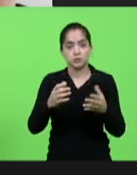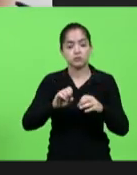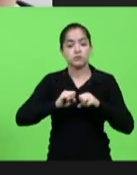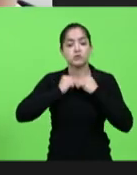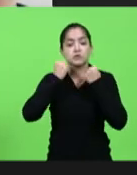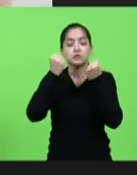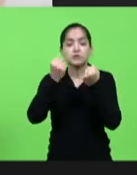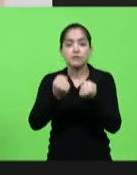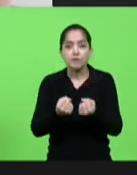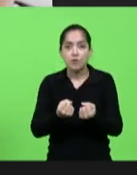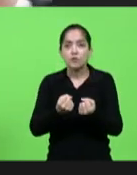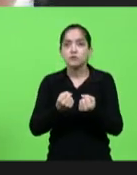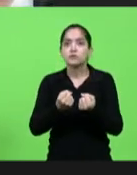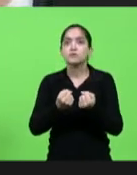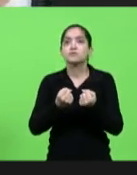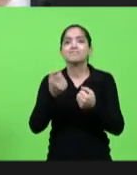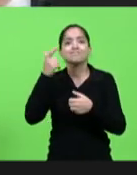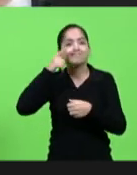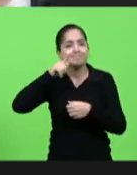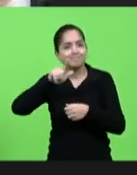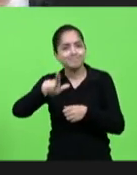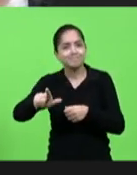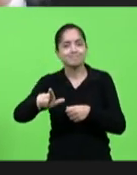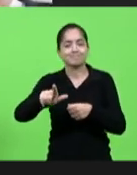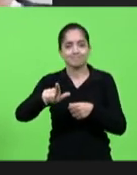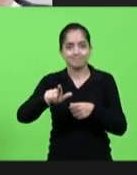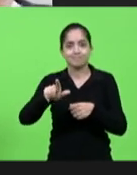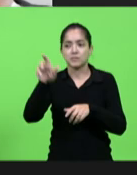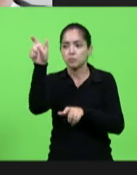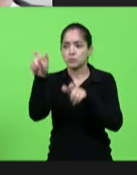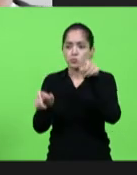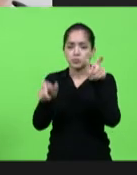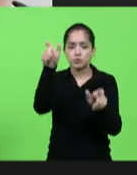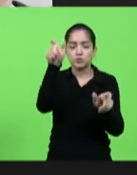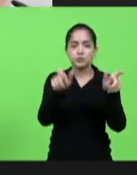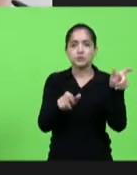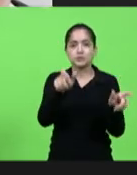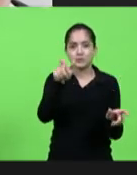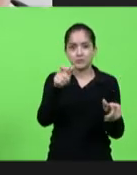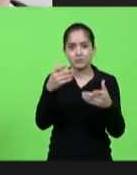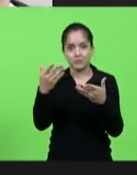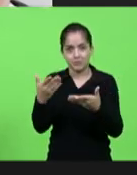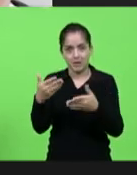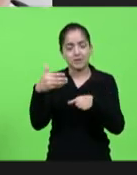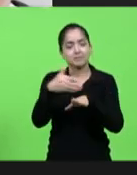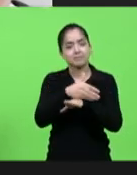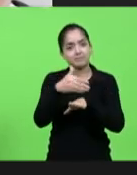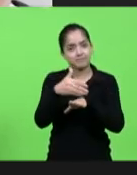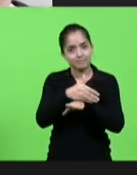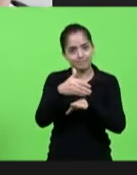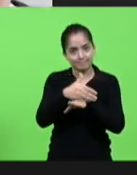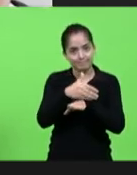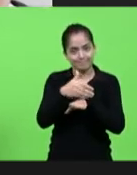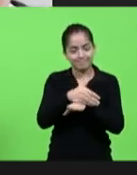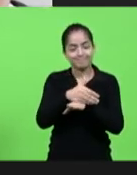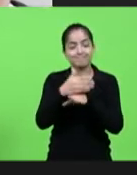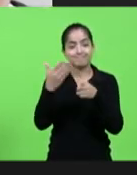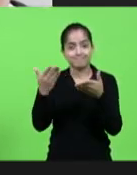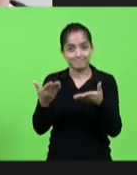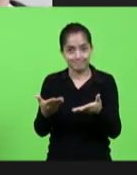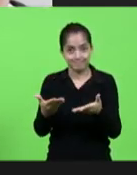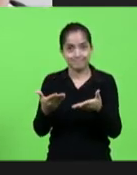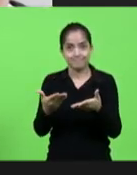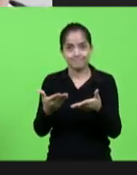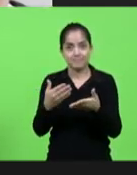esforço para alcançar o maior número de usuários para estarem participando das conferências são